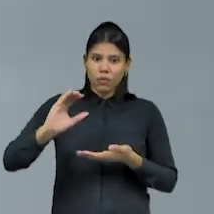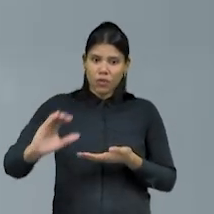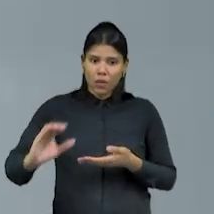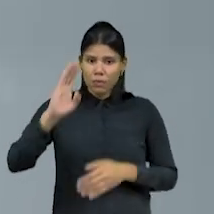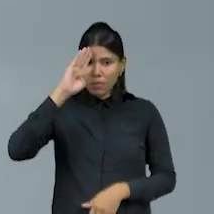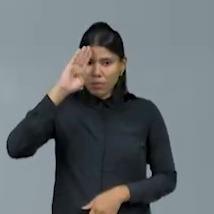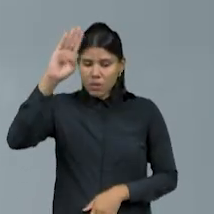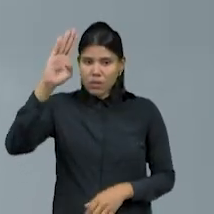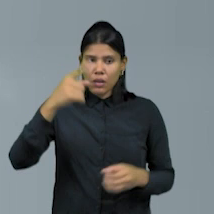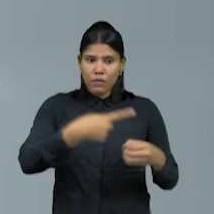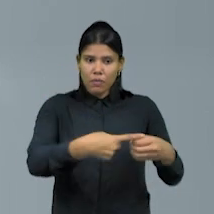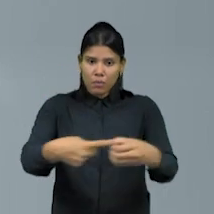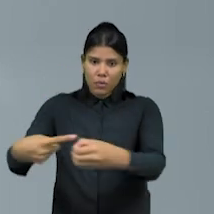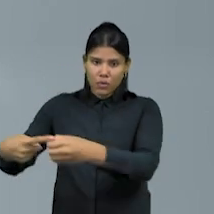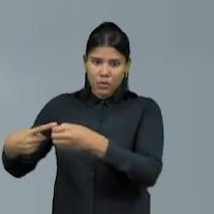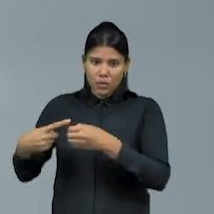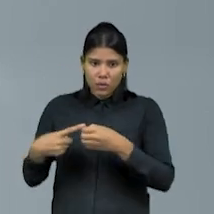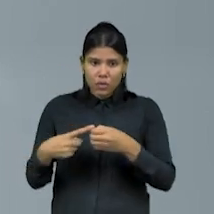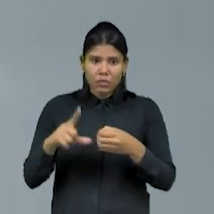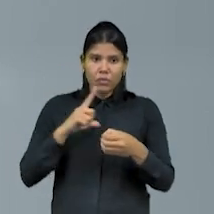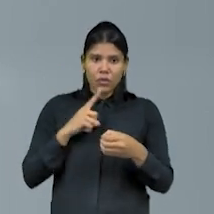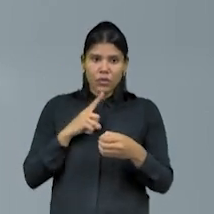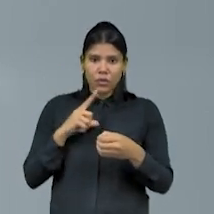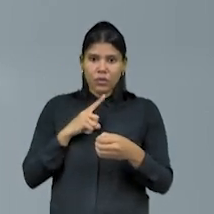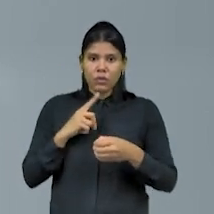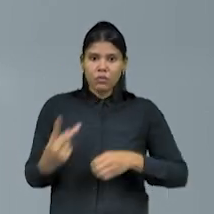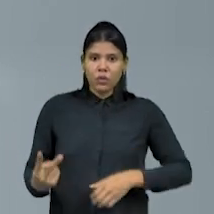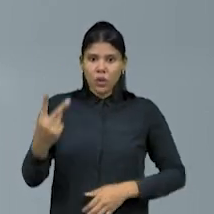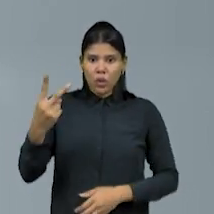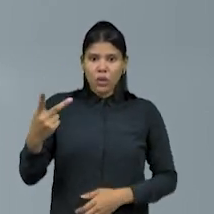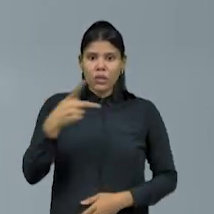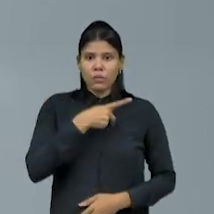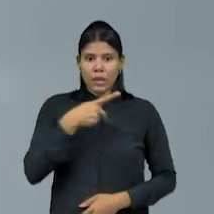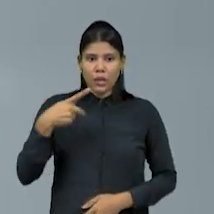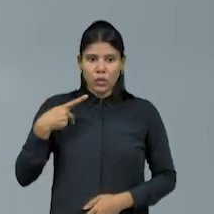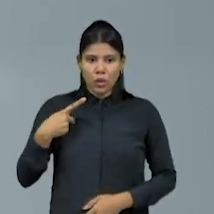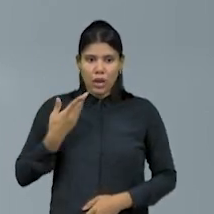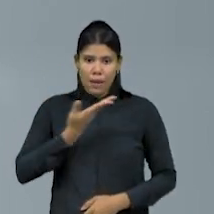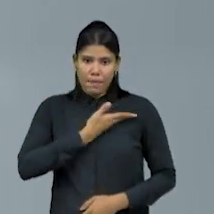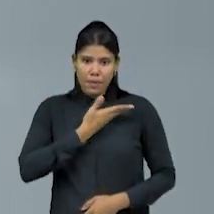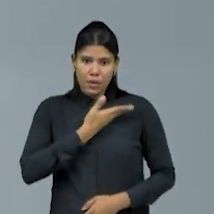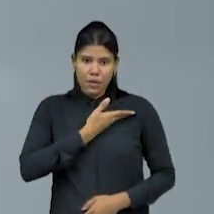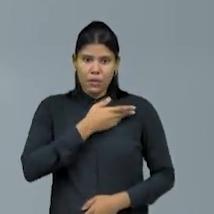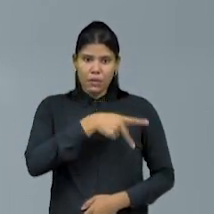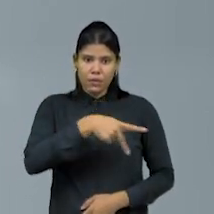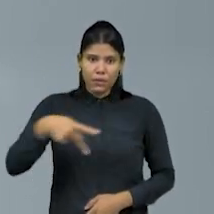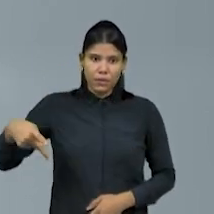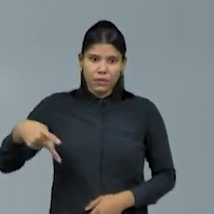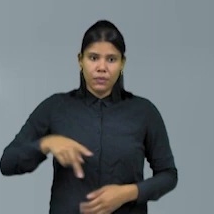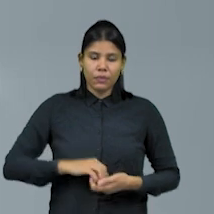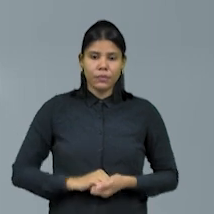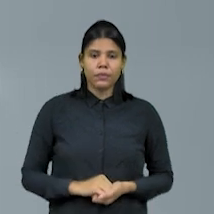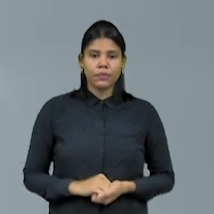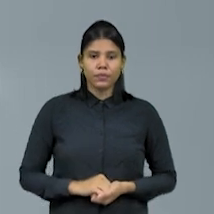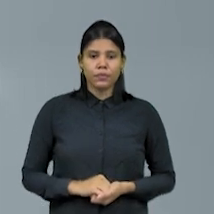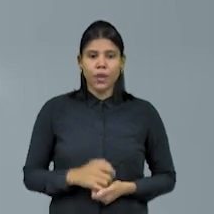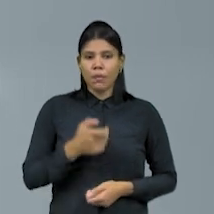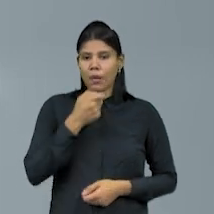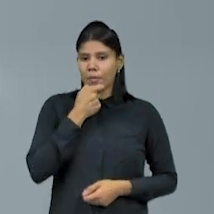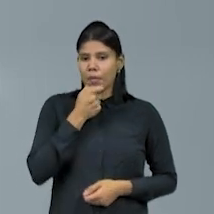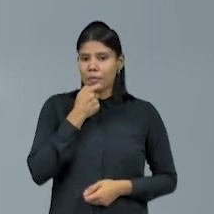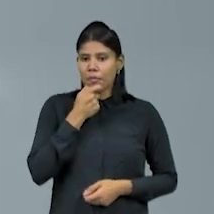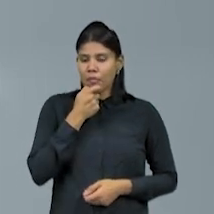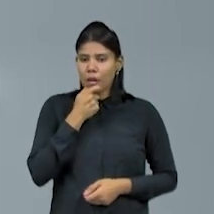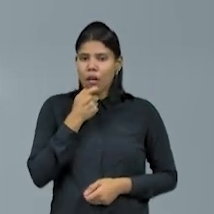municípios indicados por dois pastores, amigos do presidente. O áudio teria sido gravado durante